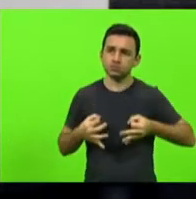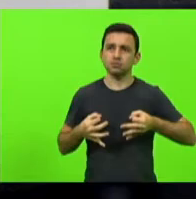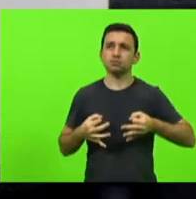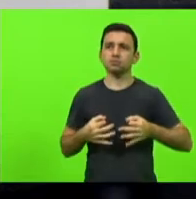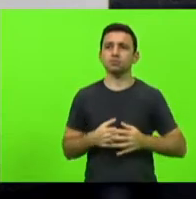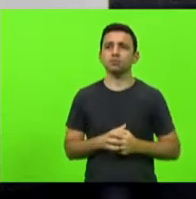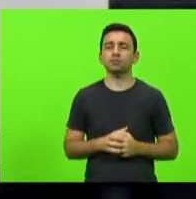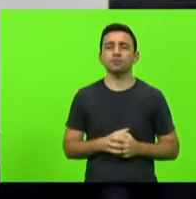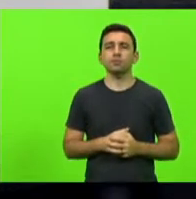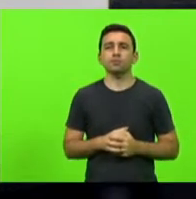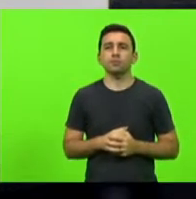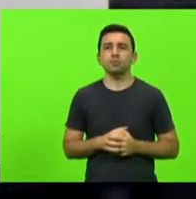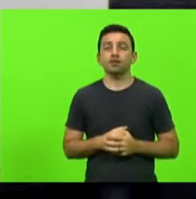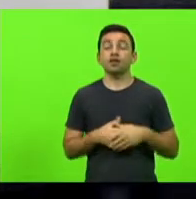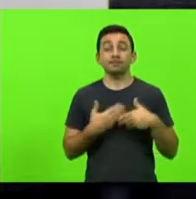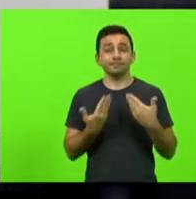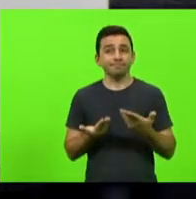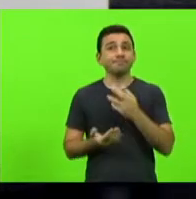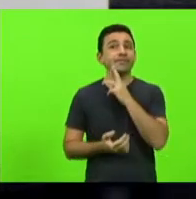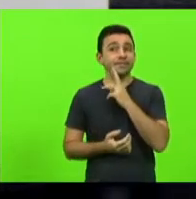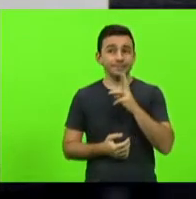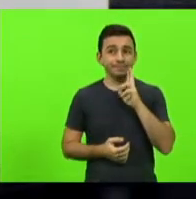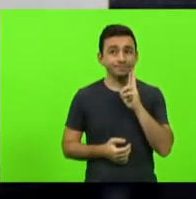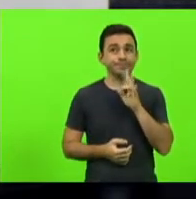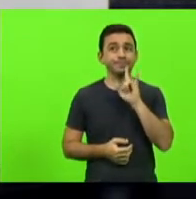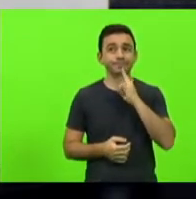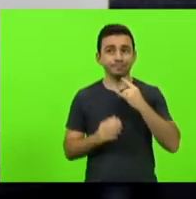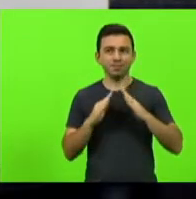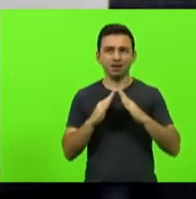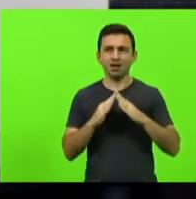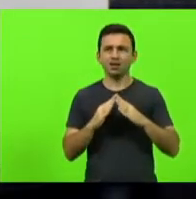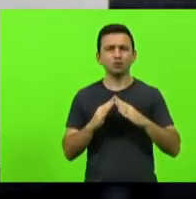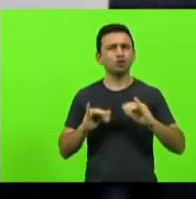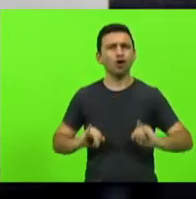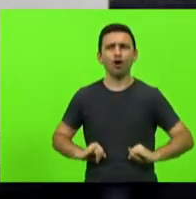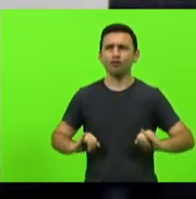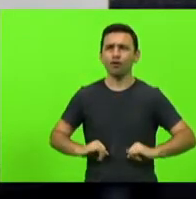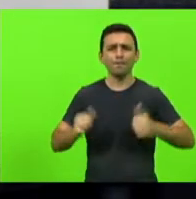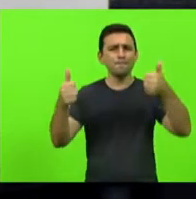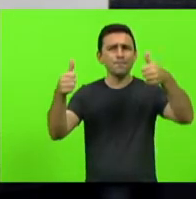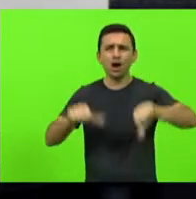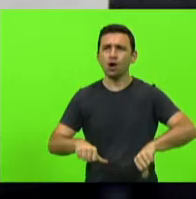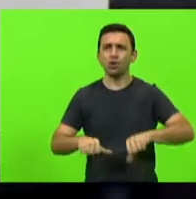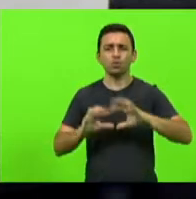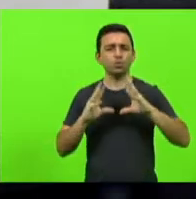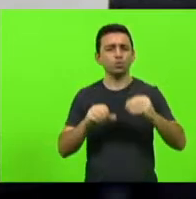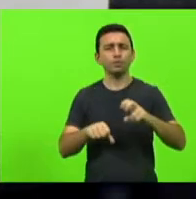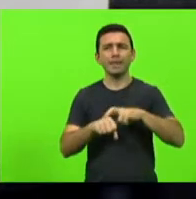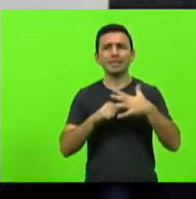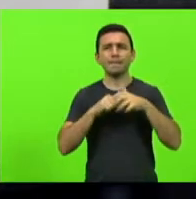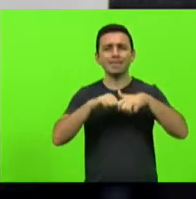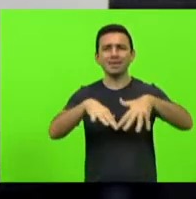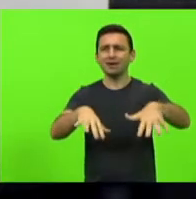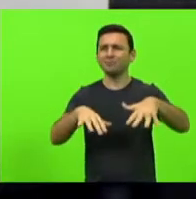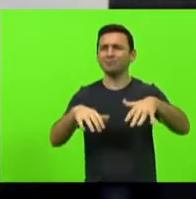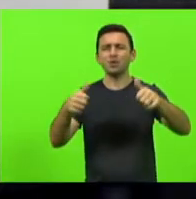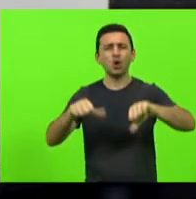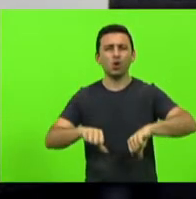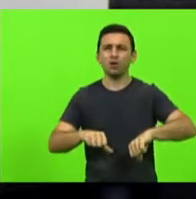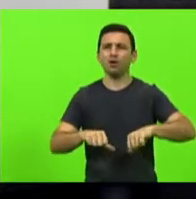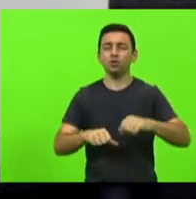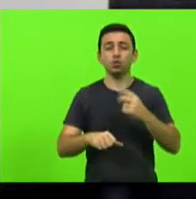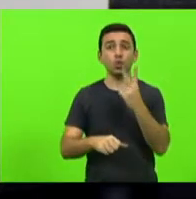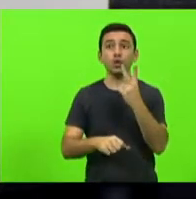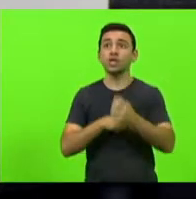E os restaurantes, bares e restaurantes foram os que mais sofreram com a pandemia. Os mais sofreram com a pandemia. Dois anos